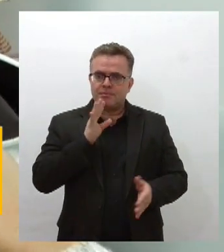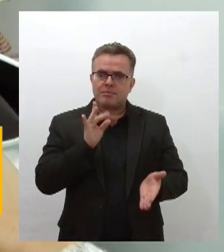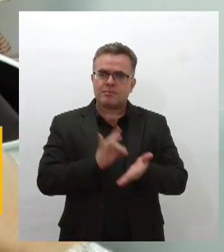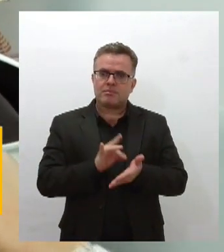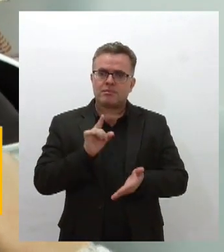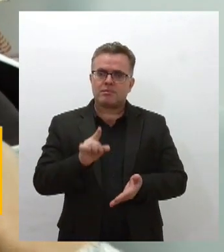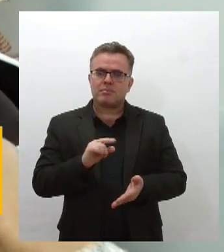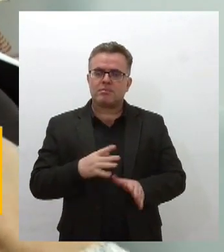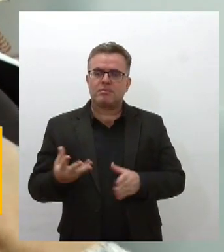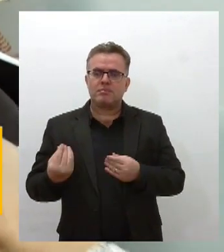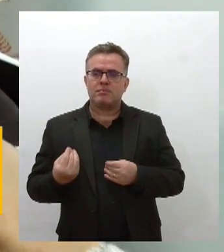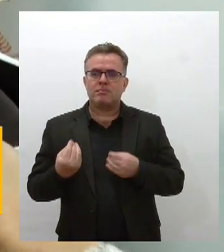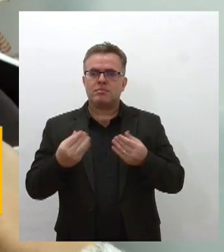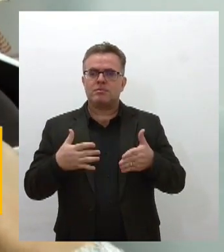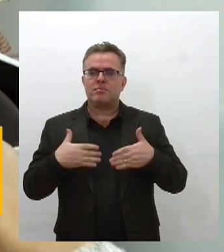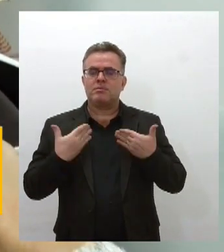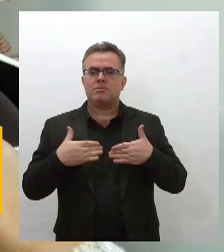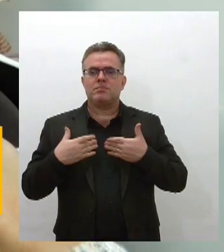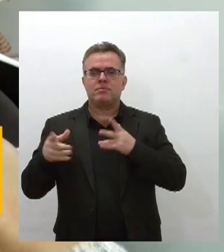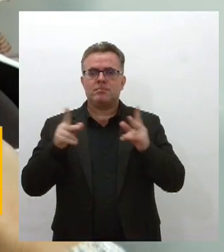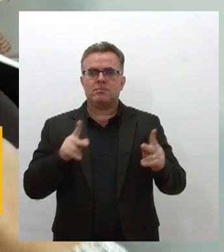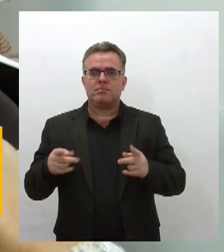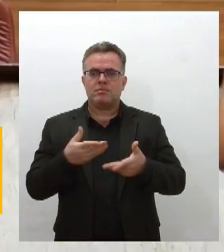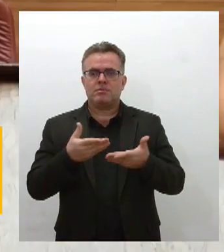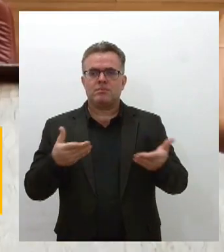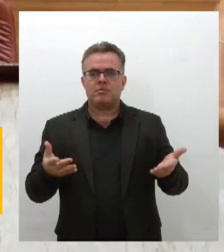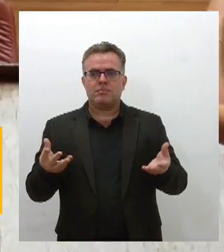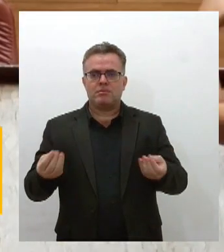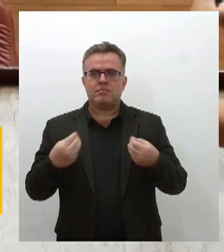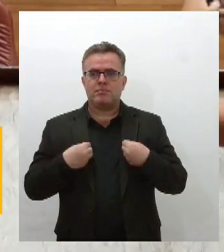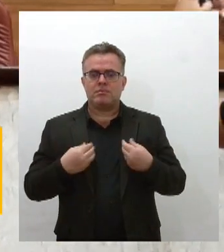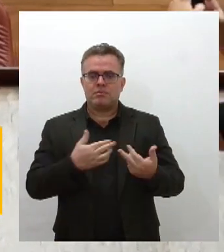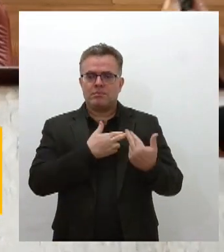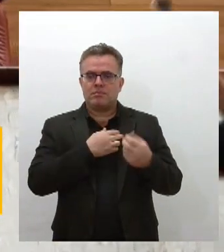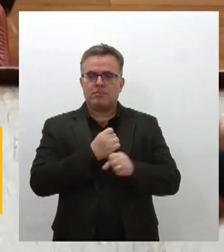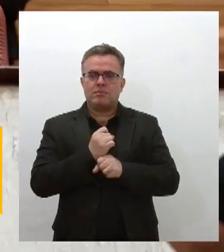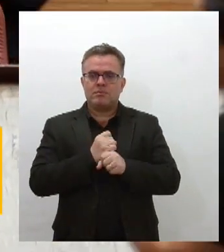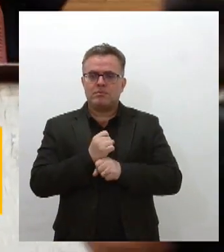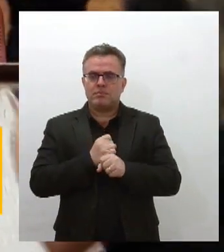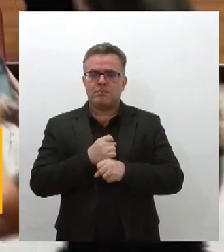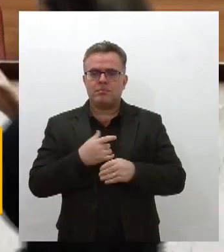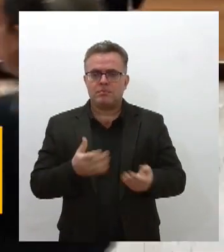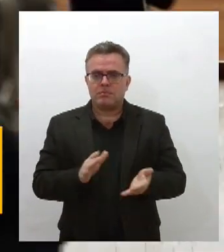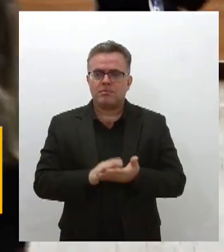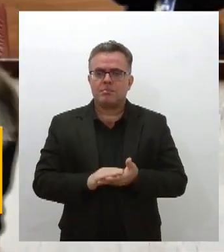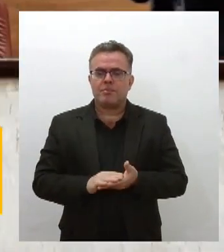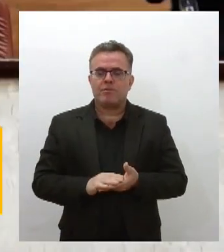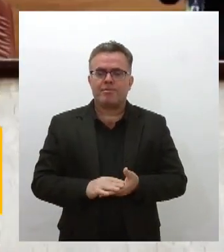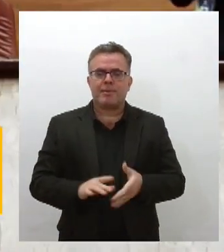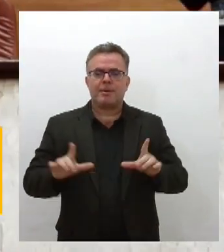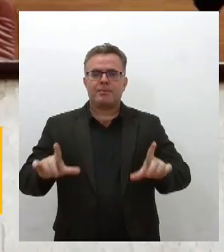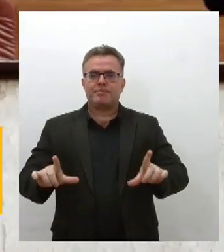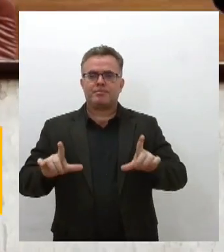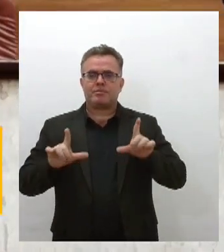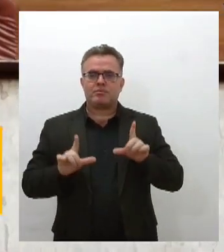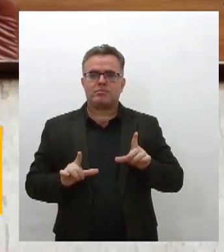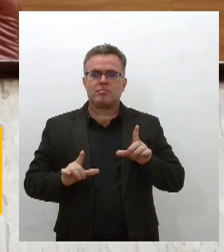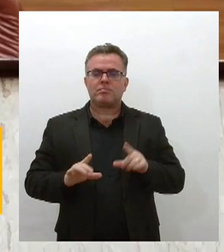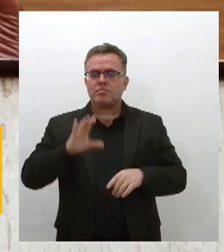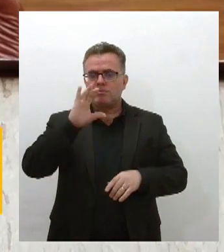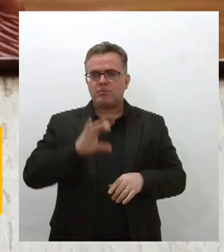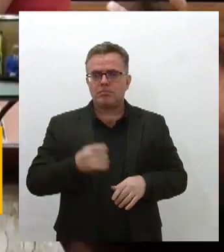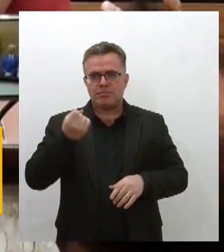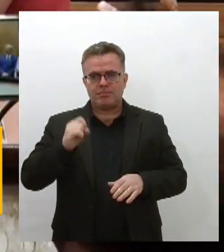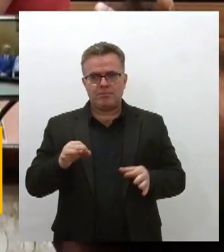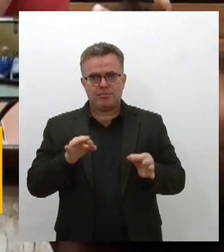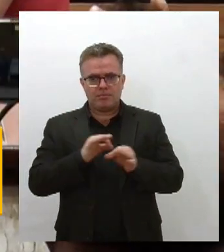muito mais alegria de servir esse povo que Deus me confiou há tanto tempo ter se tornado sergipano de fato e de direito encheu de